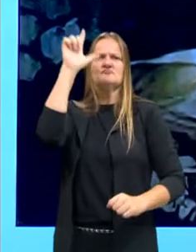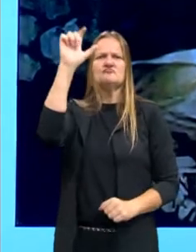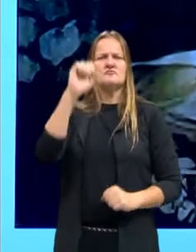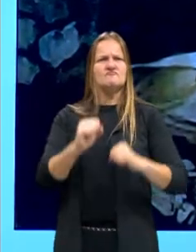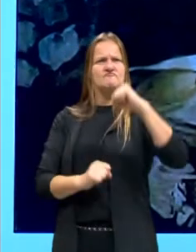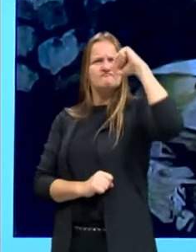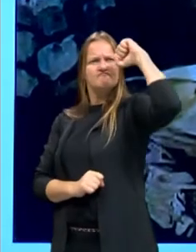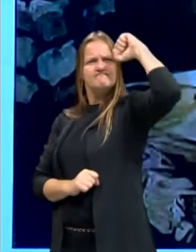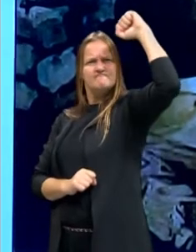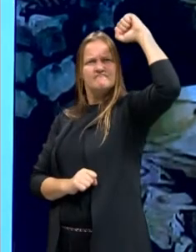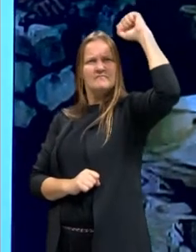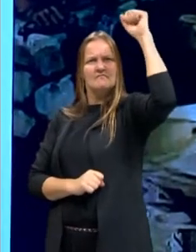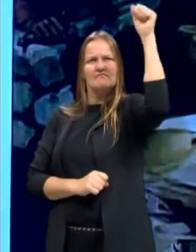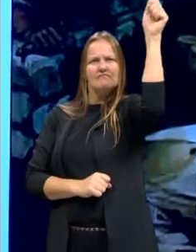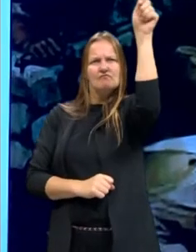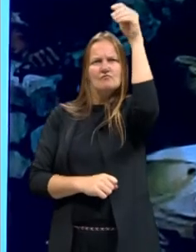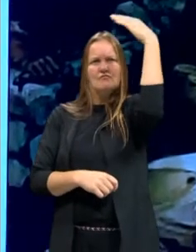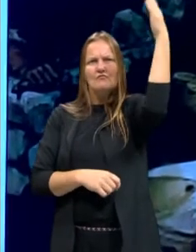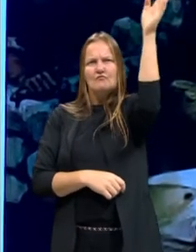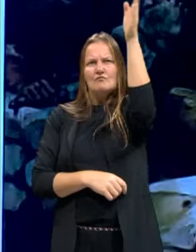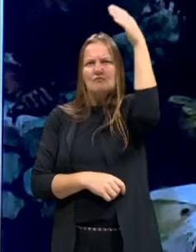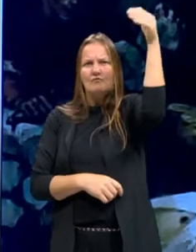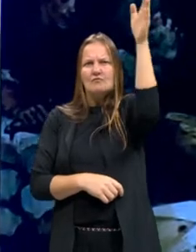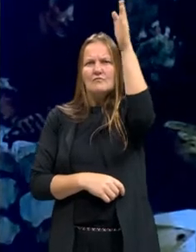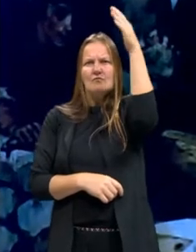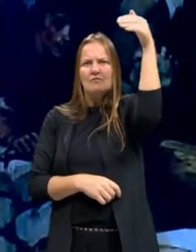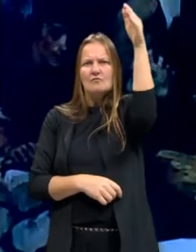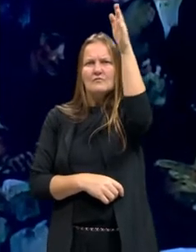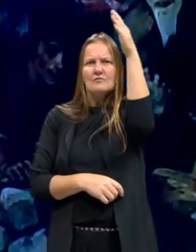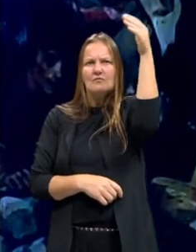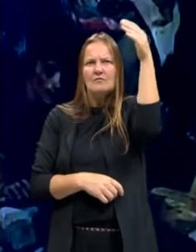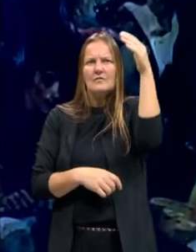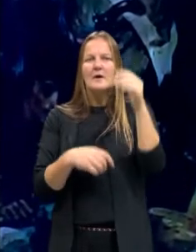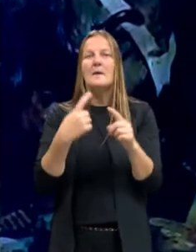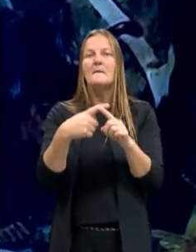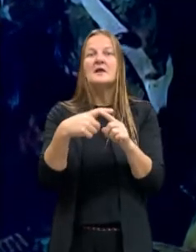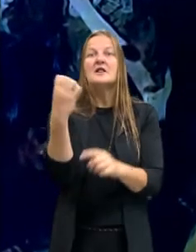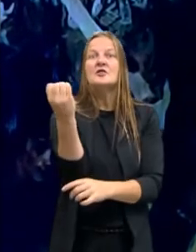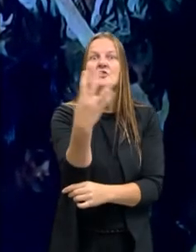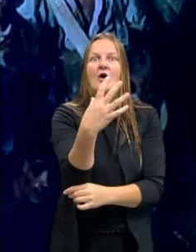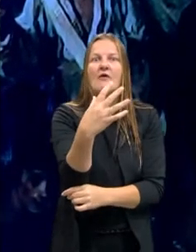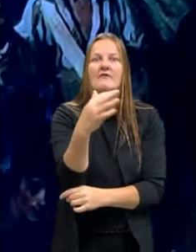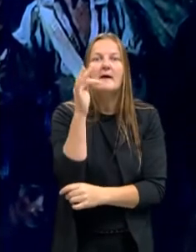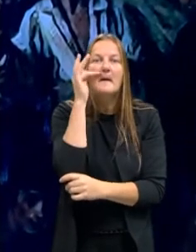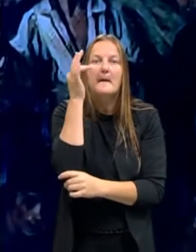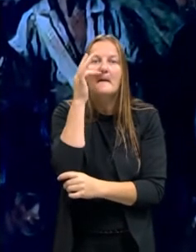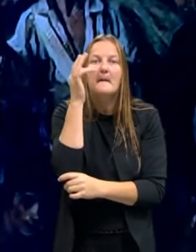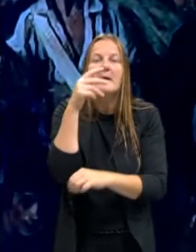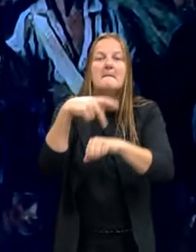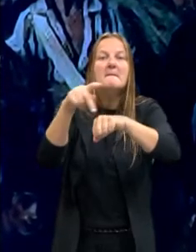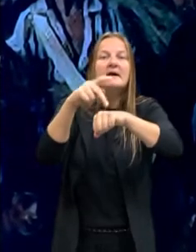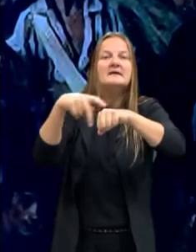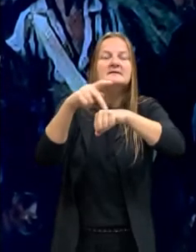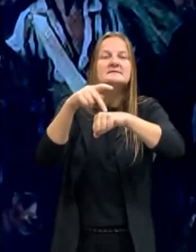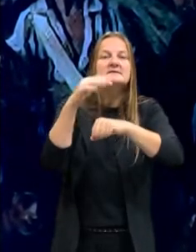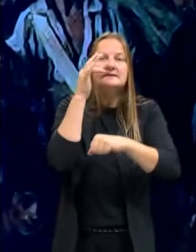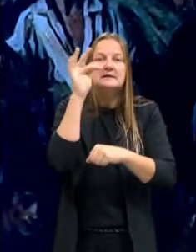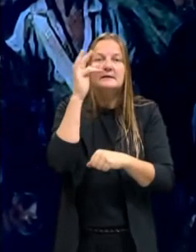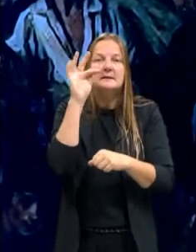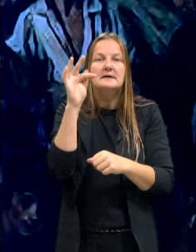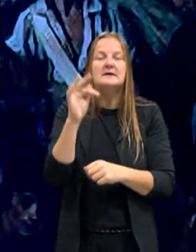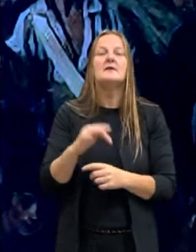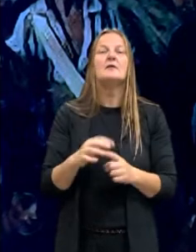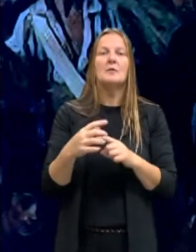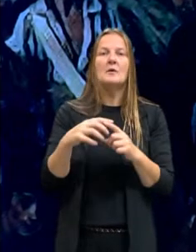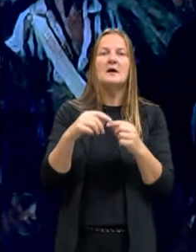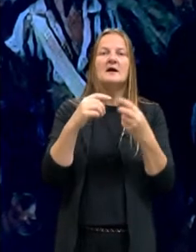erguido, levantando a bandeira tricolor, que passa a ser a nova bandeira da França, representada ali nas cores vermelho,